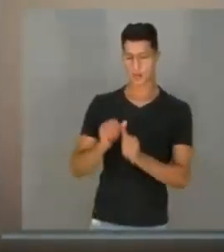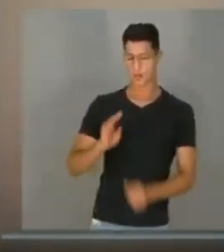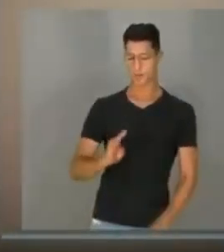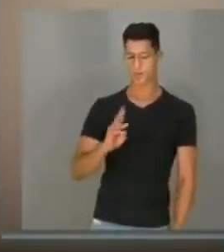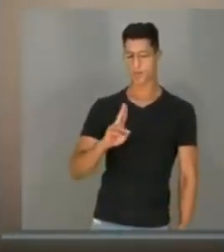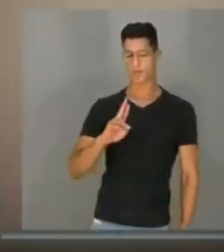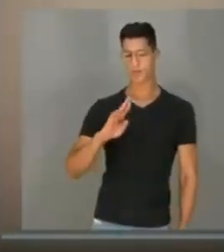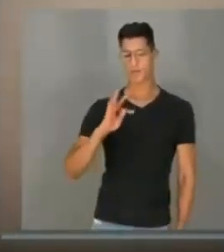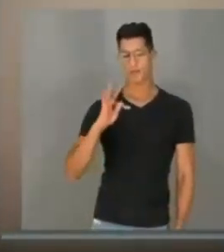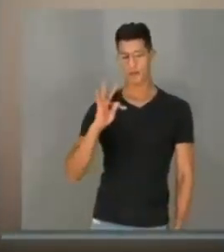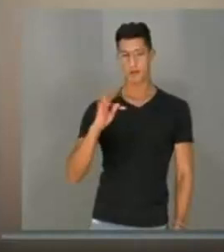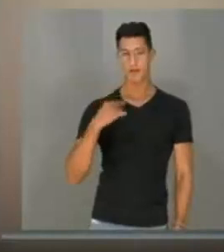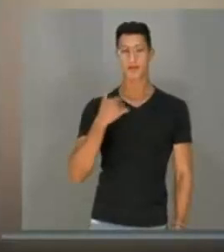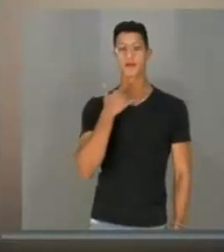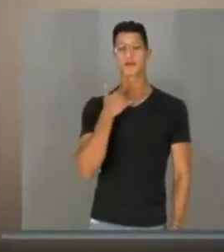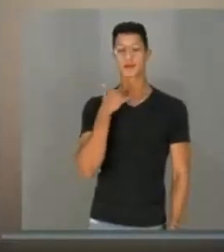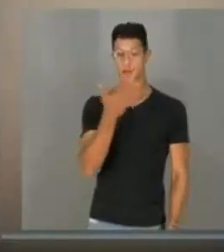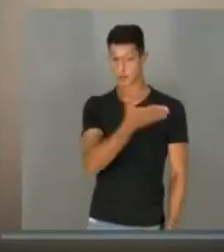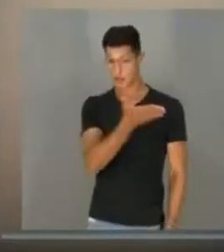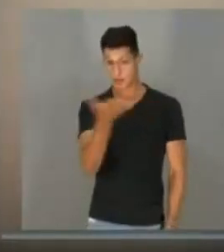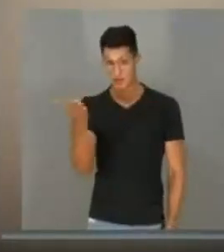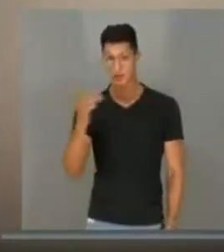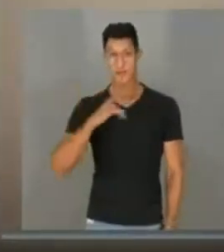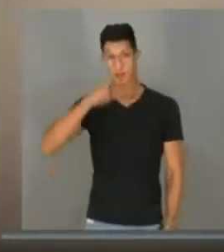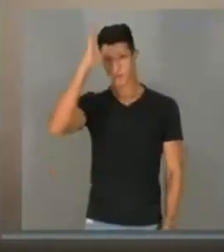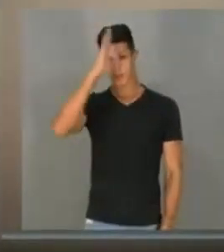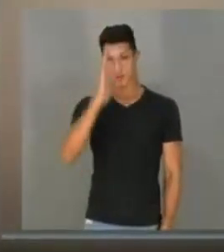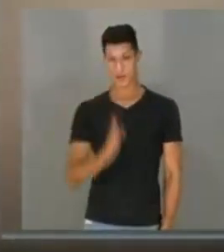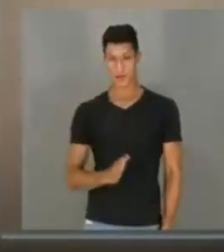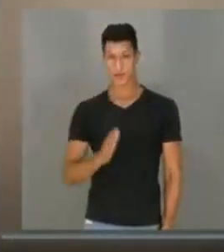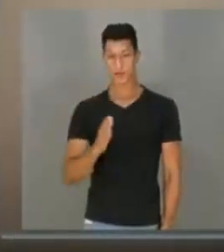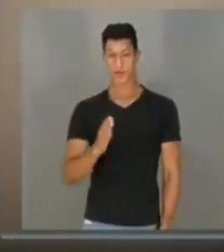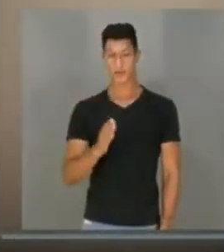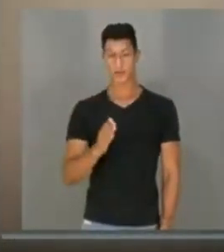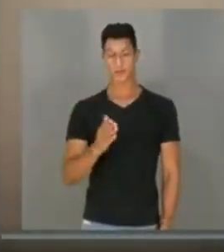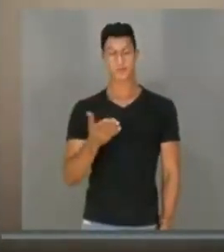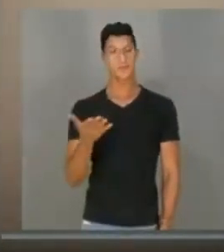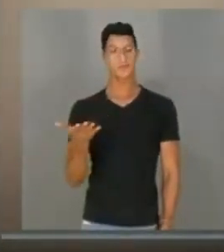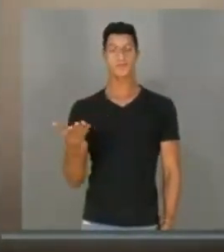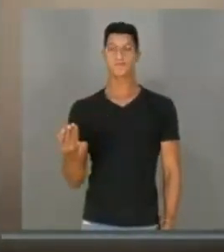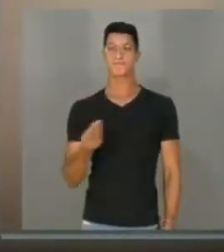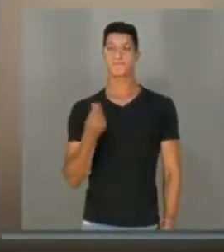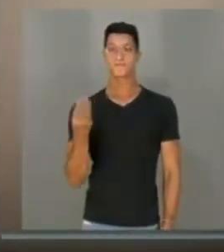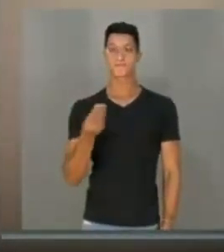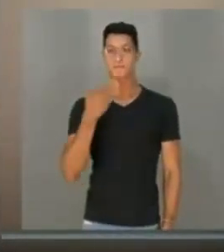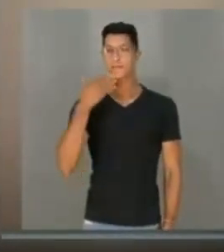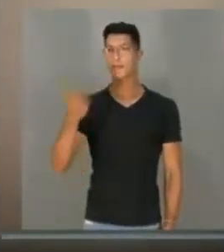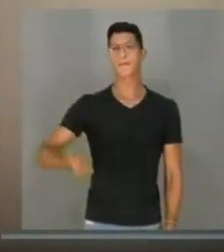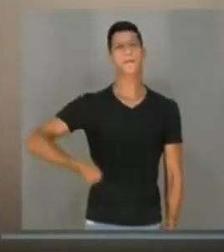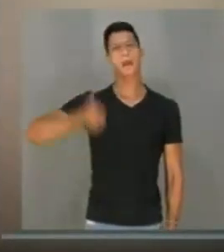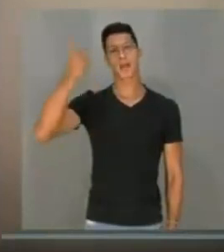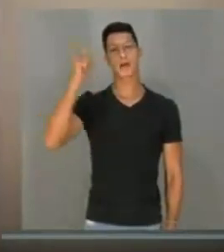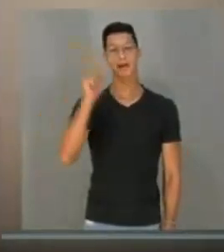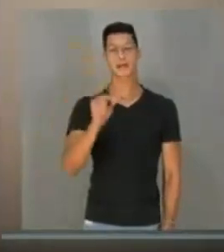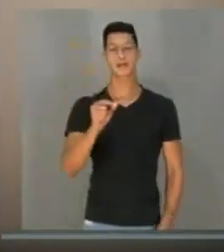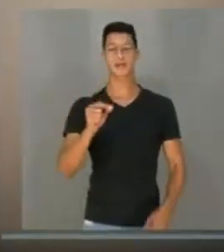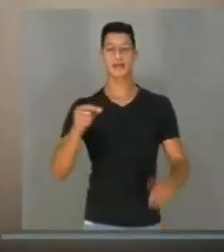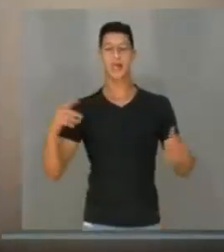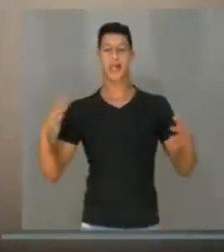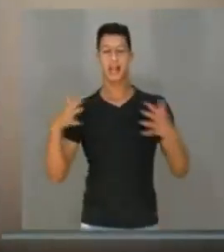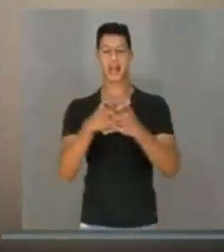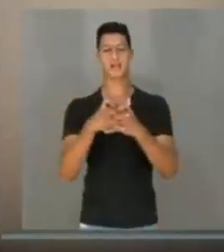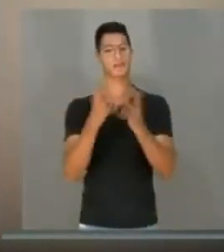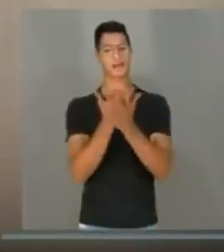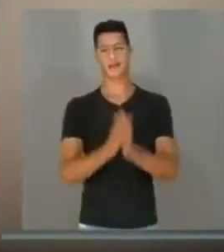coisas. Eu desejo para todos vocês aí no Brasil um melhor dos melhores, e que essa rivalidade